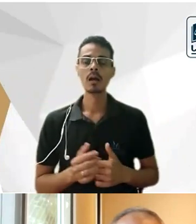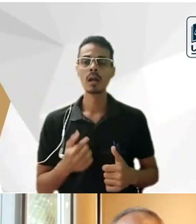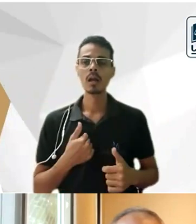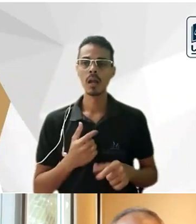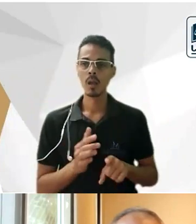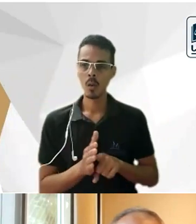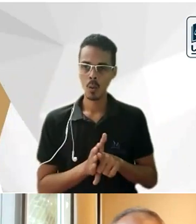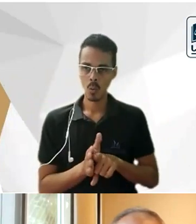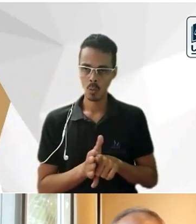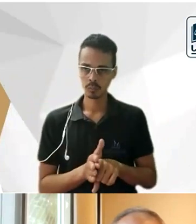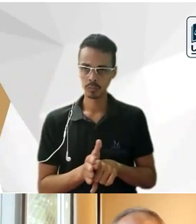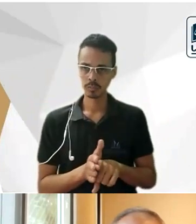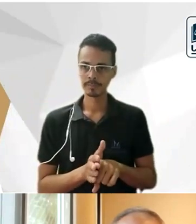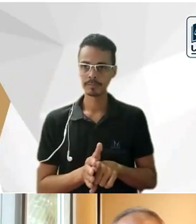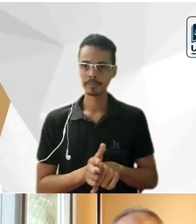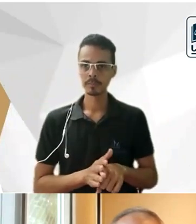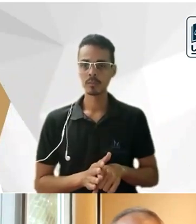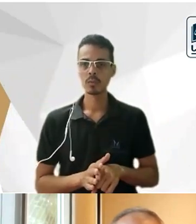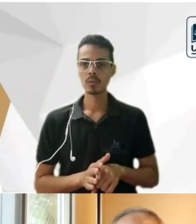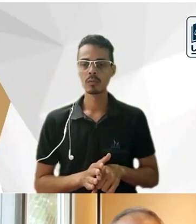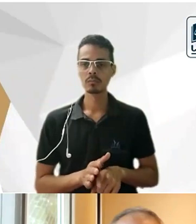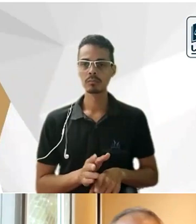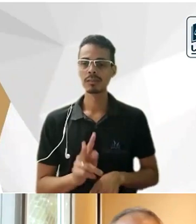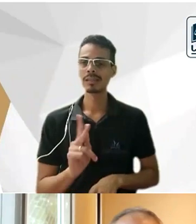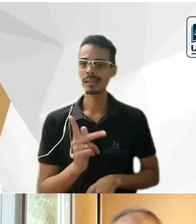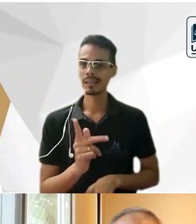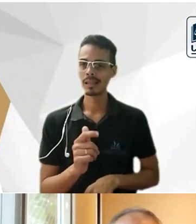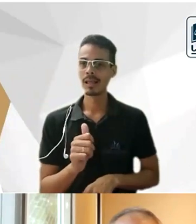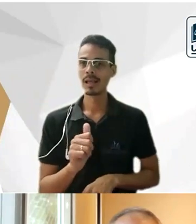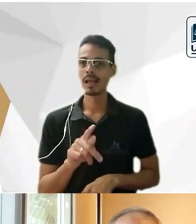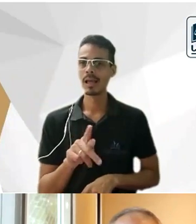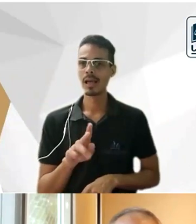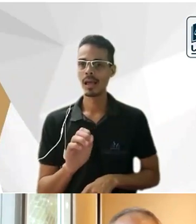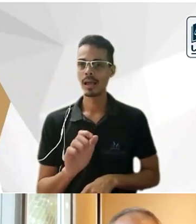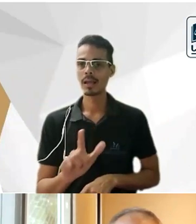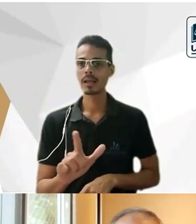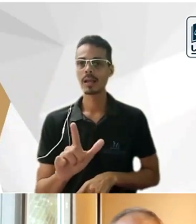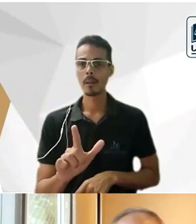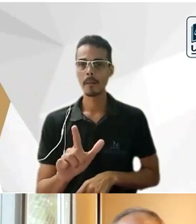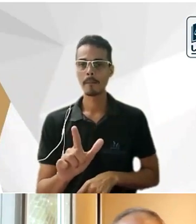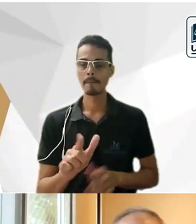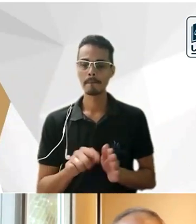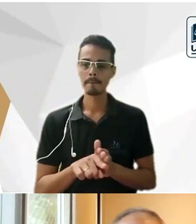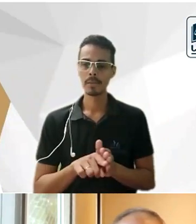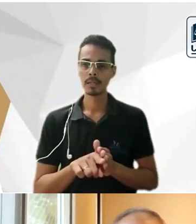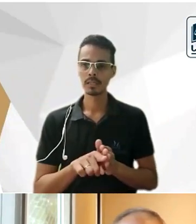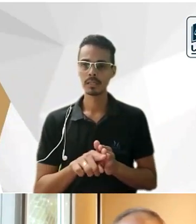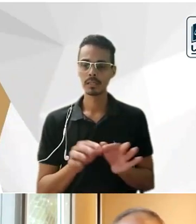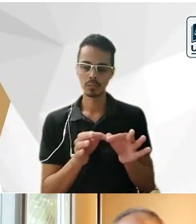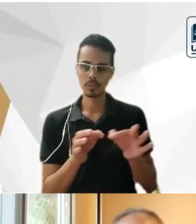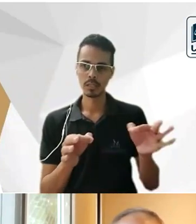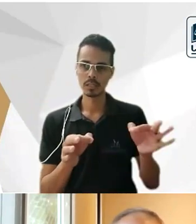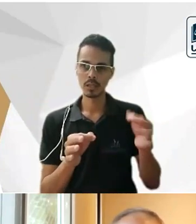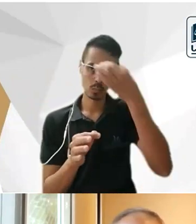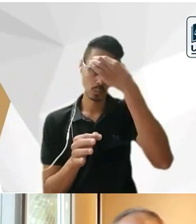porque eu analiso ele ali usa muito o Heckel para rebater as pesquisas de medição do crânio como